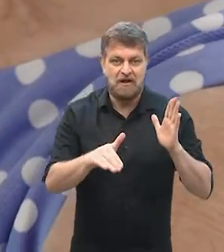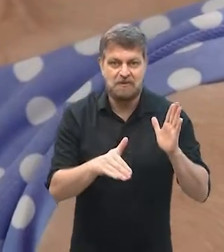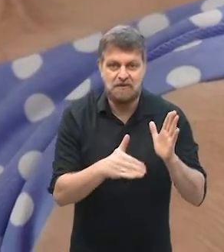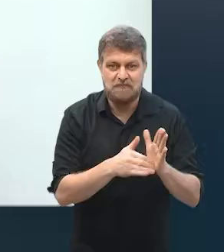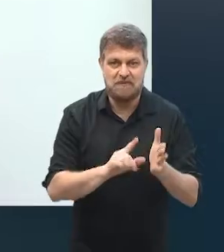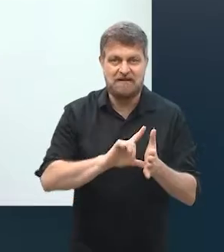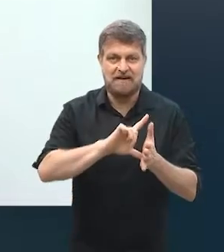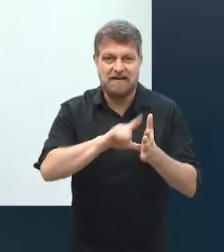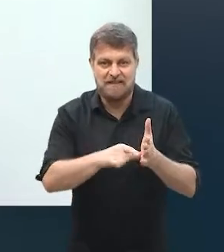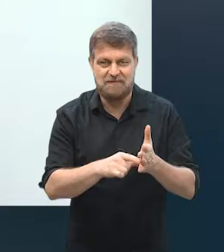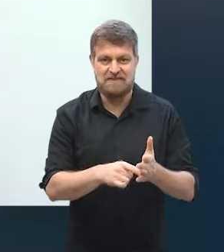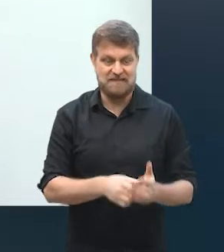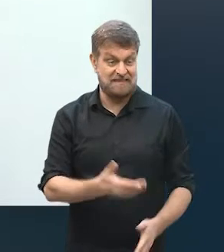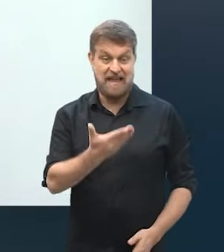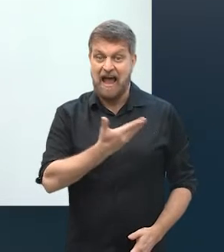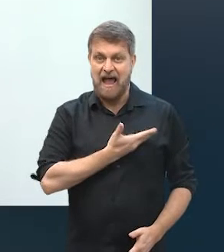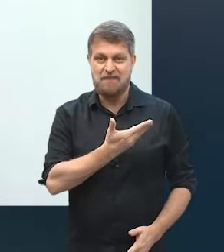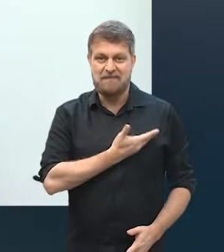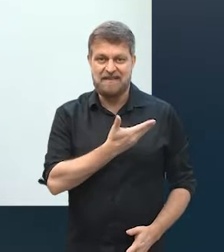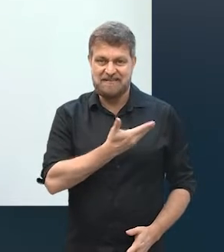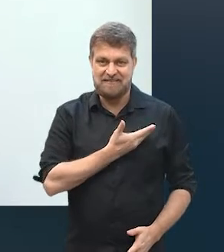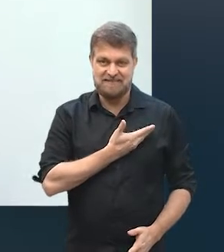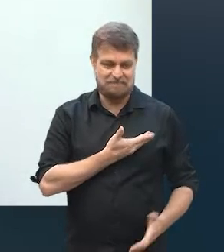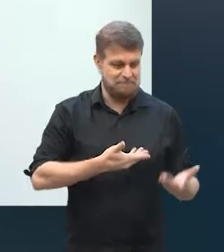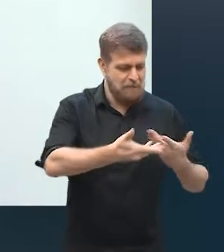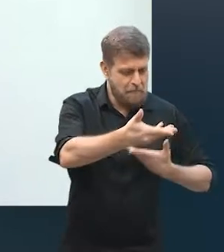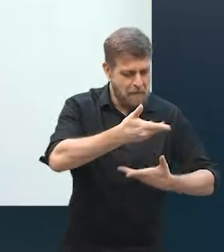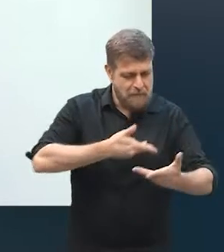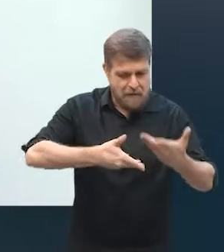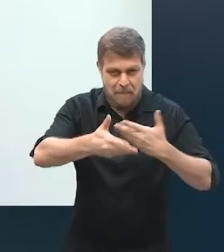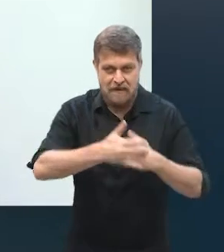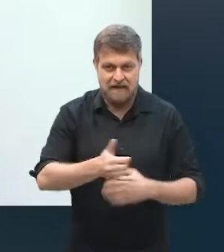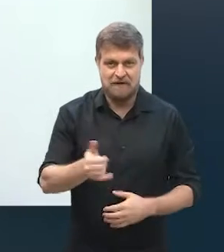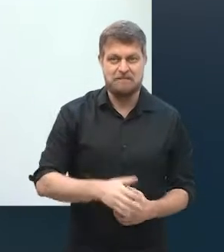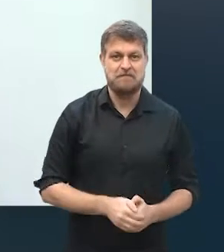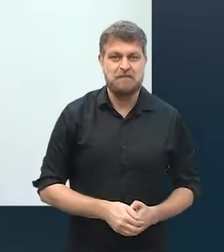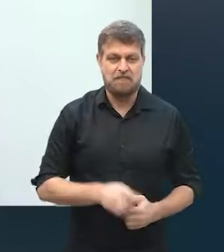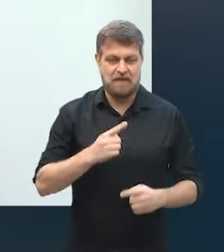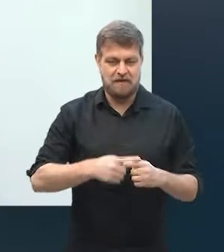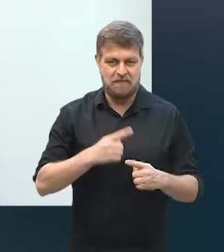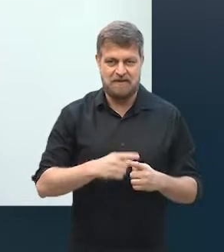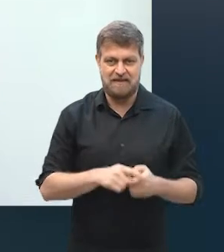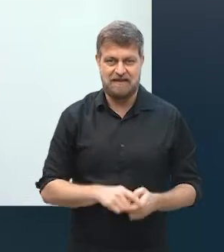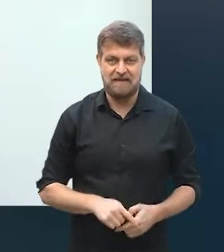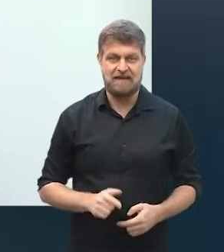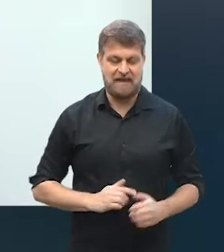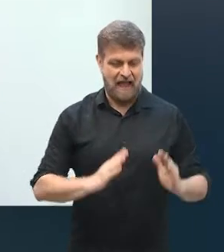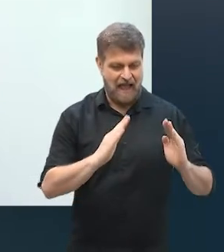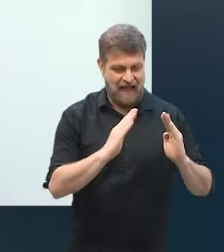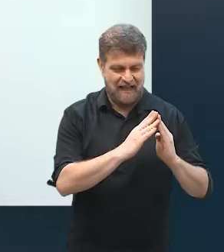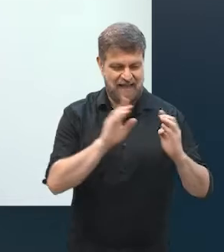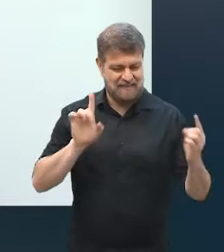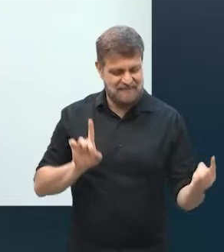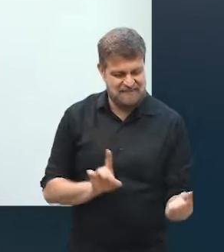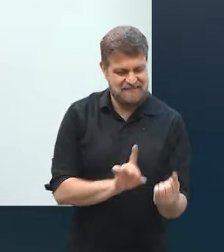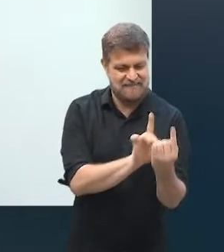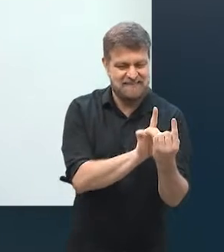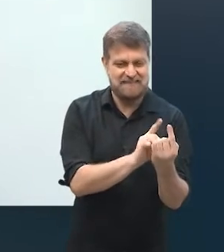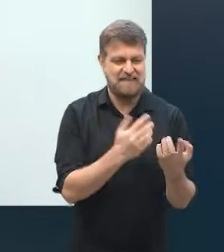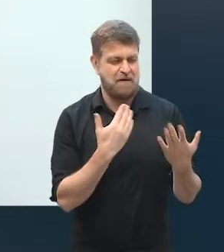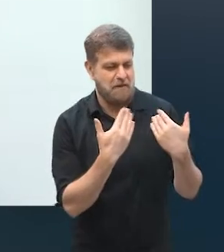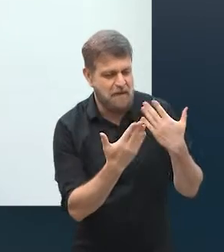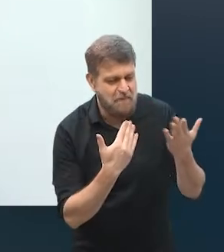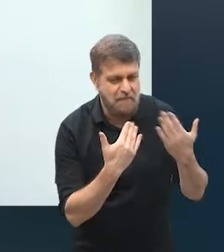virando uma, fazia um ciclo de amizade, porque acabava ligando você, assim, né, pô, trouxe ela dentro da minha casa, e aí a